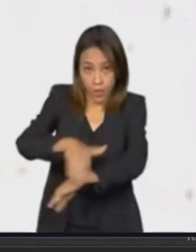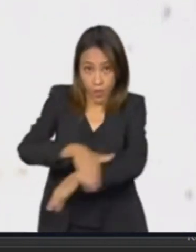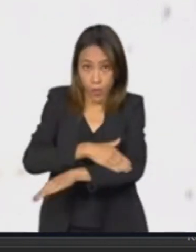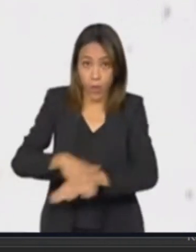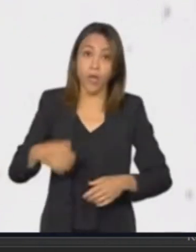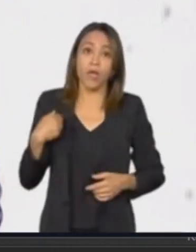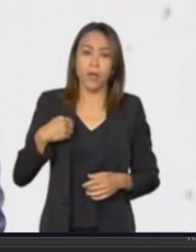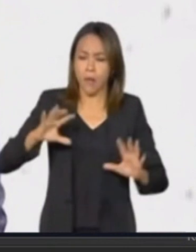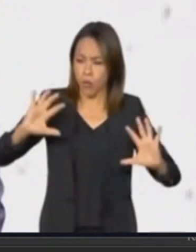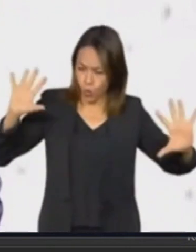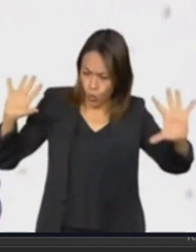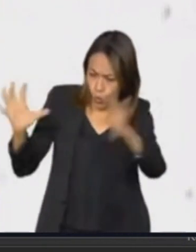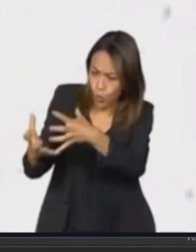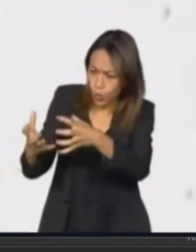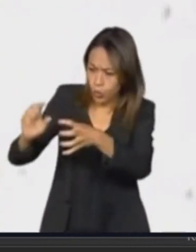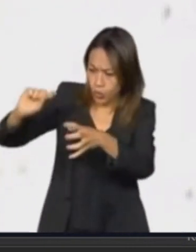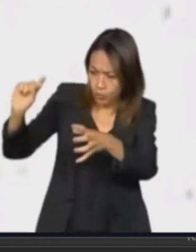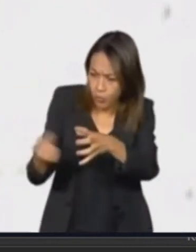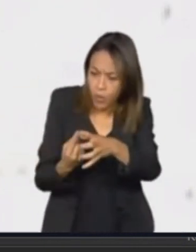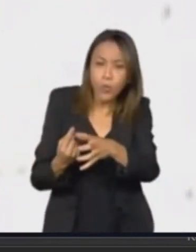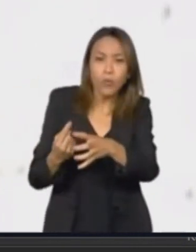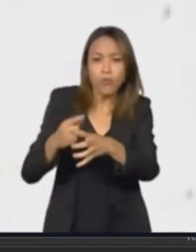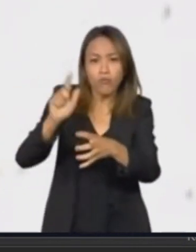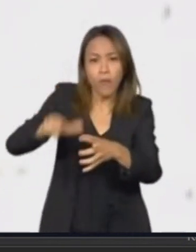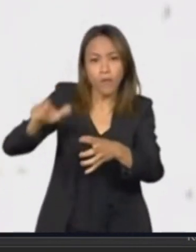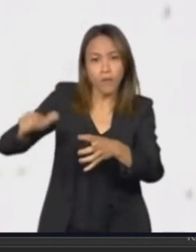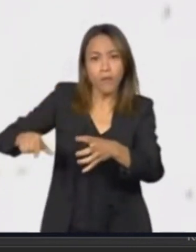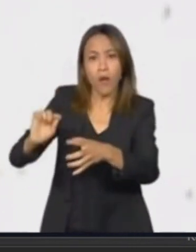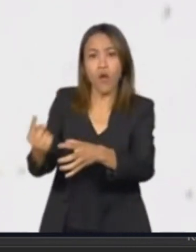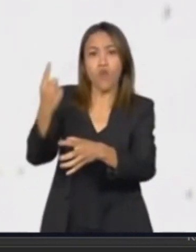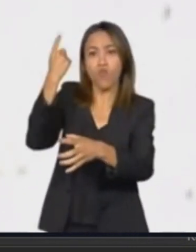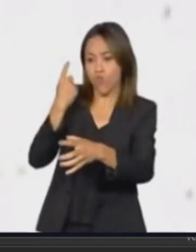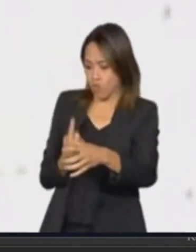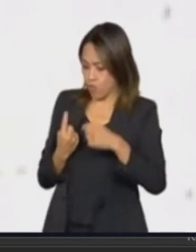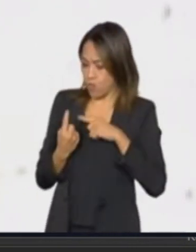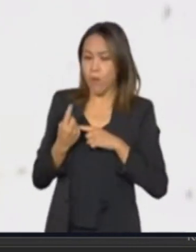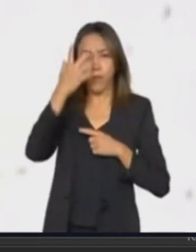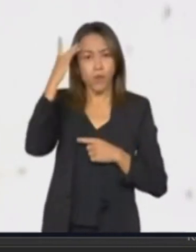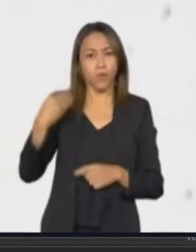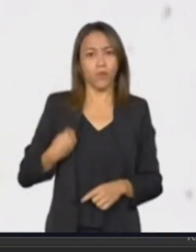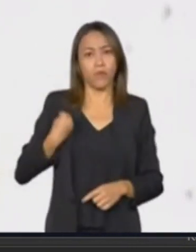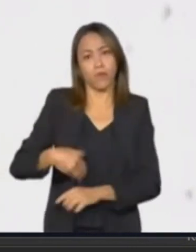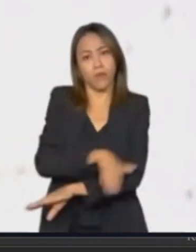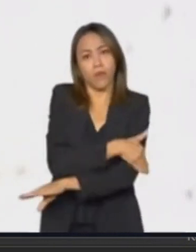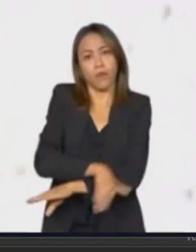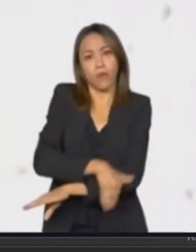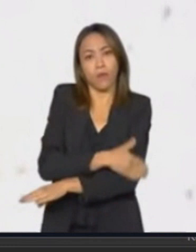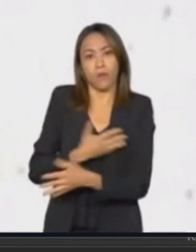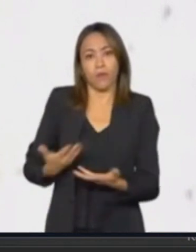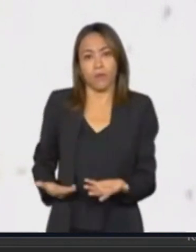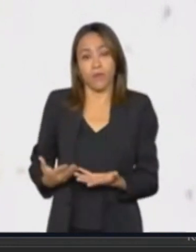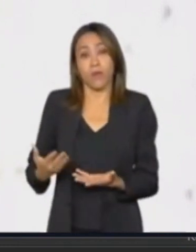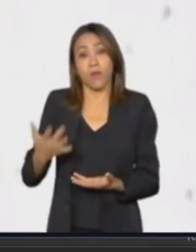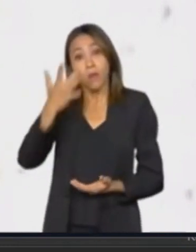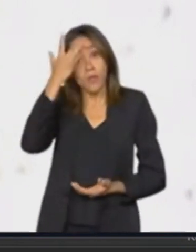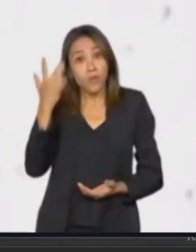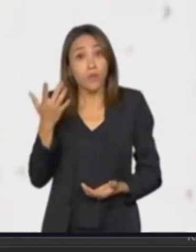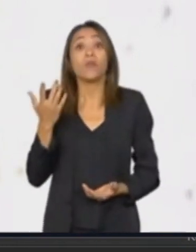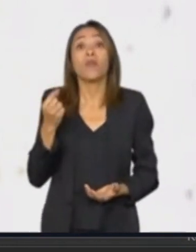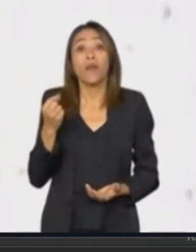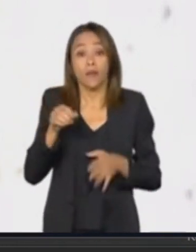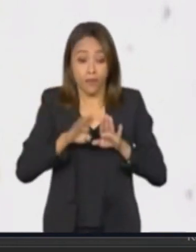cada mil habitantes desse país, precisa fazer das ruas seu lugar de sobrevivência. São pessoas, inclusive crianças,